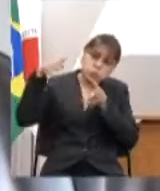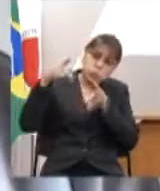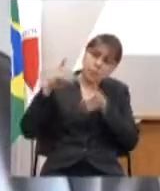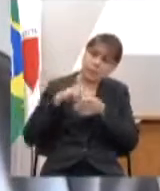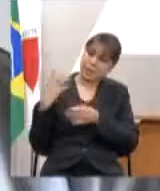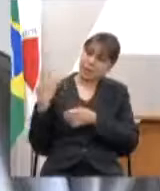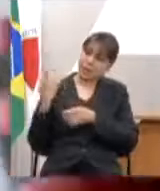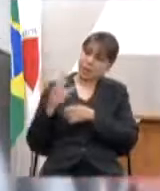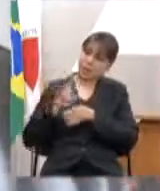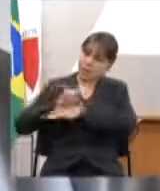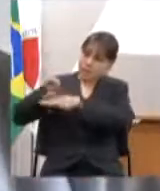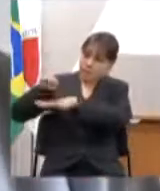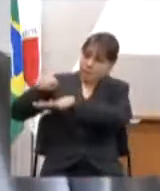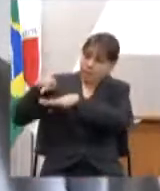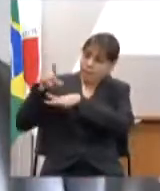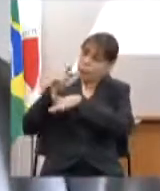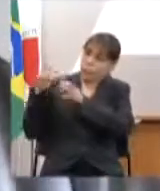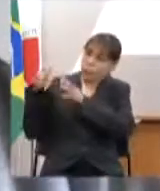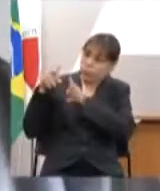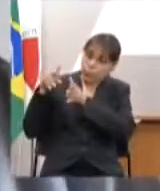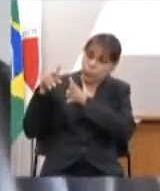é nosso nosso rio maior